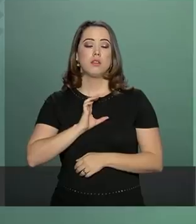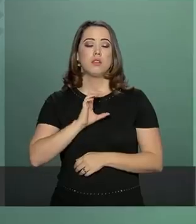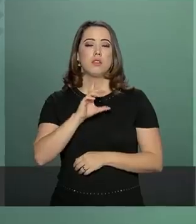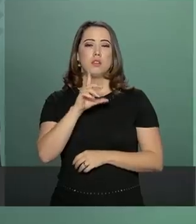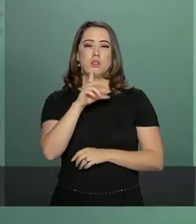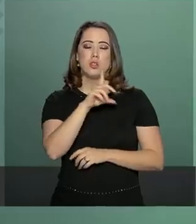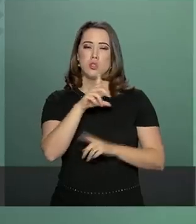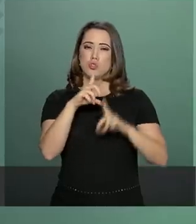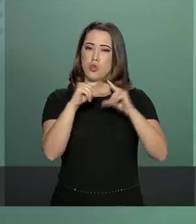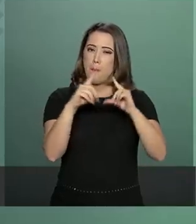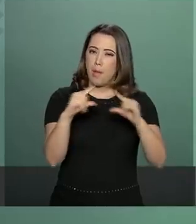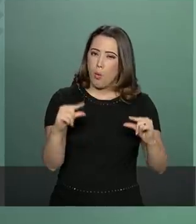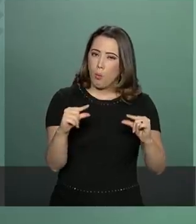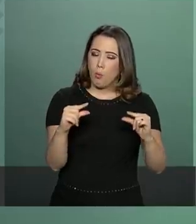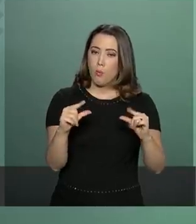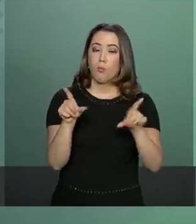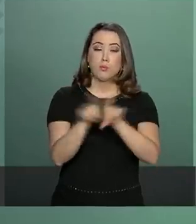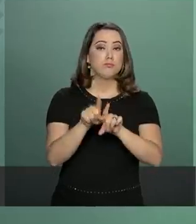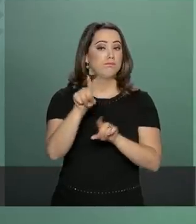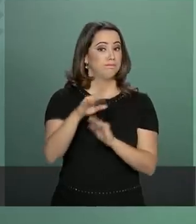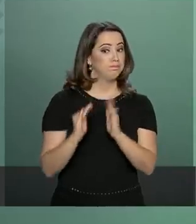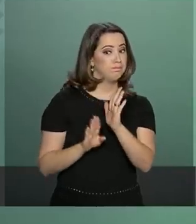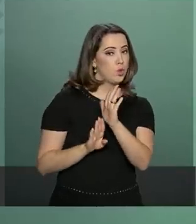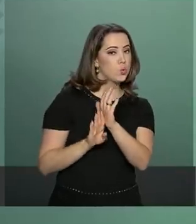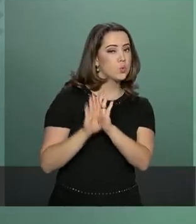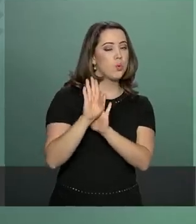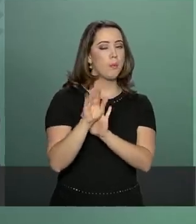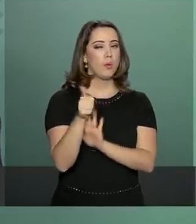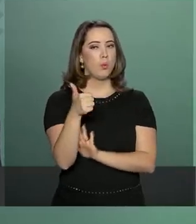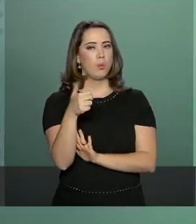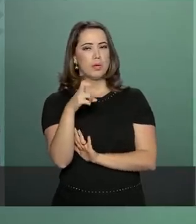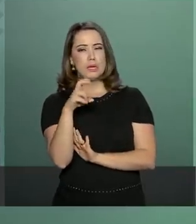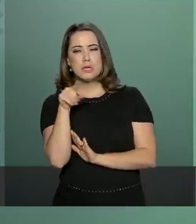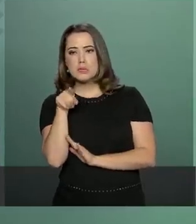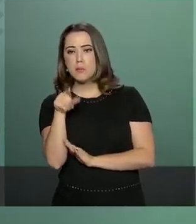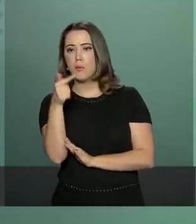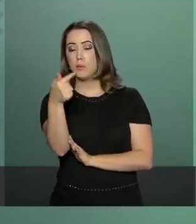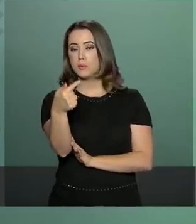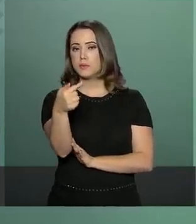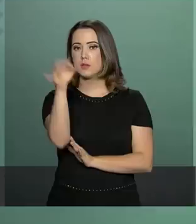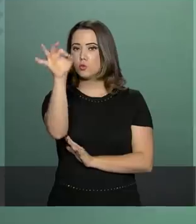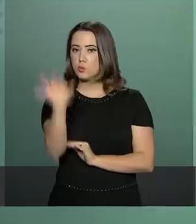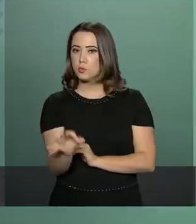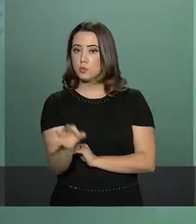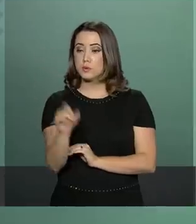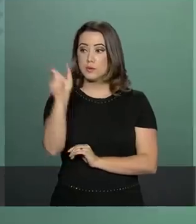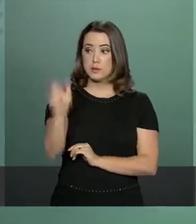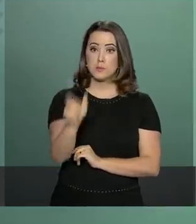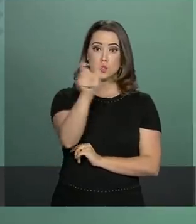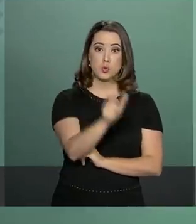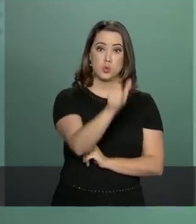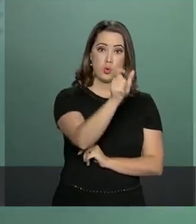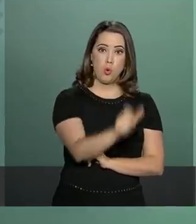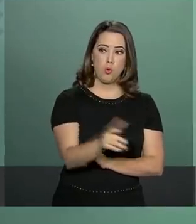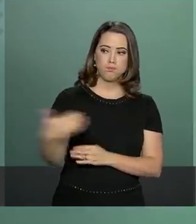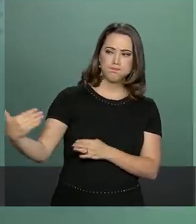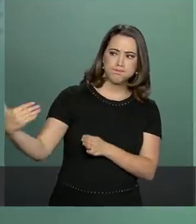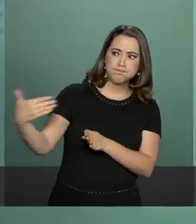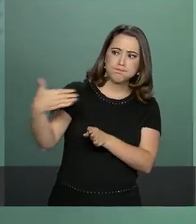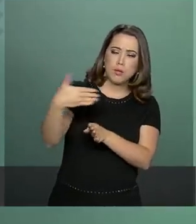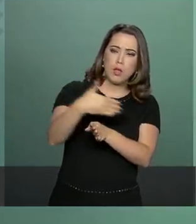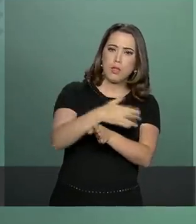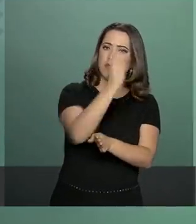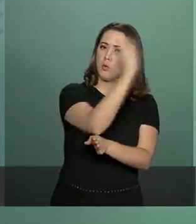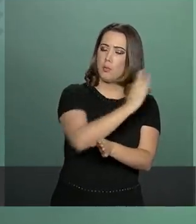O aumento de 15,7% da entrada desses viajantes no território nacional